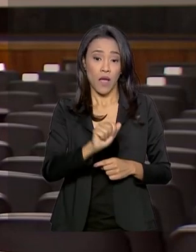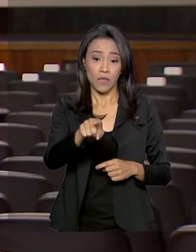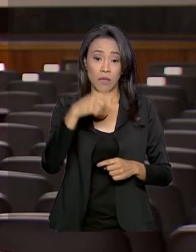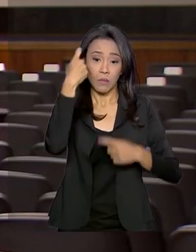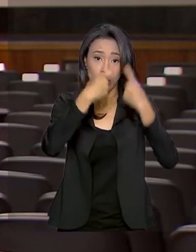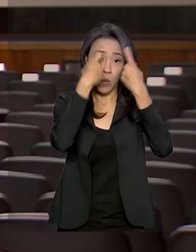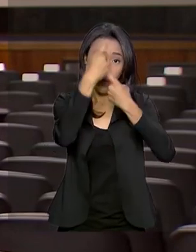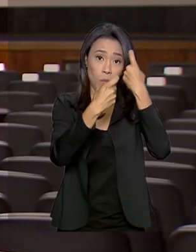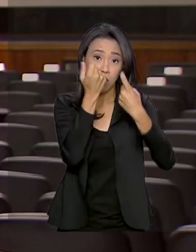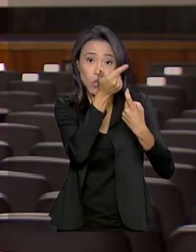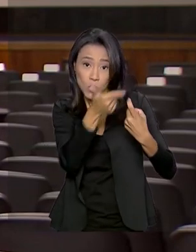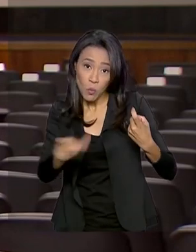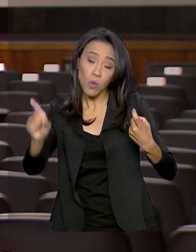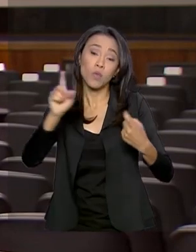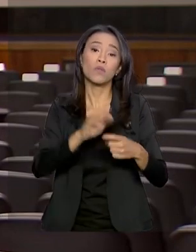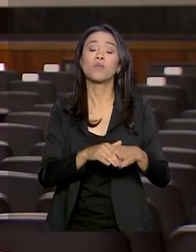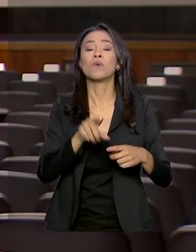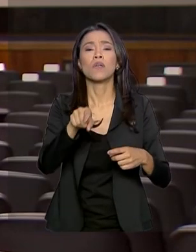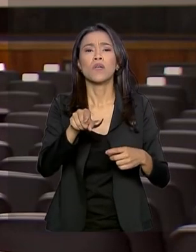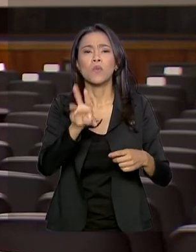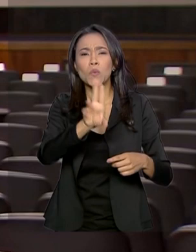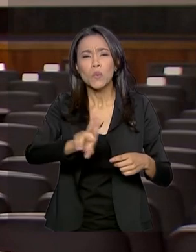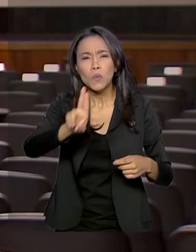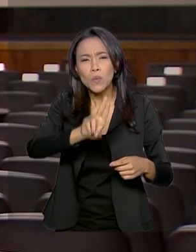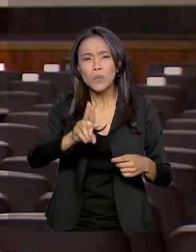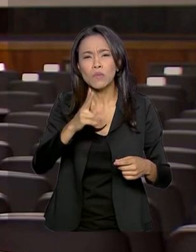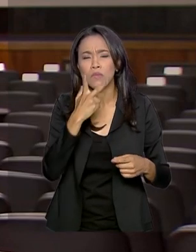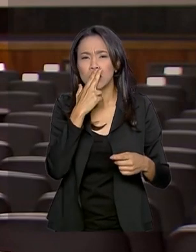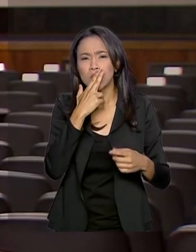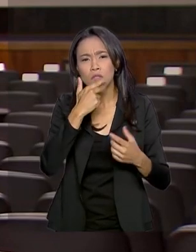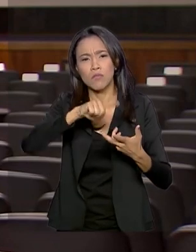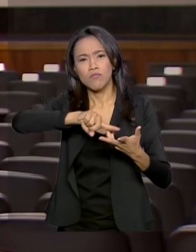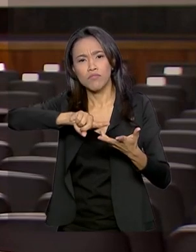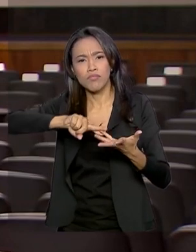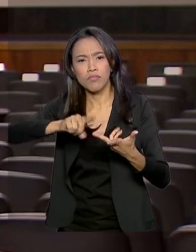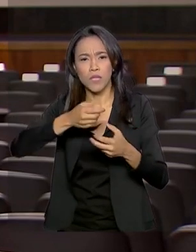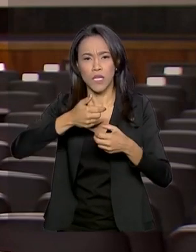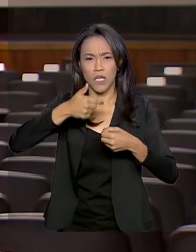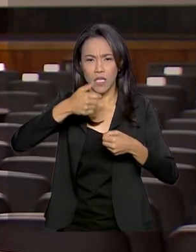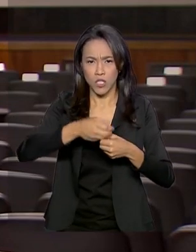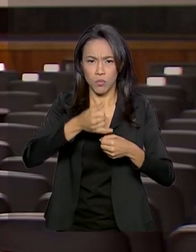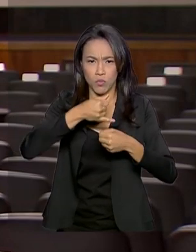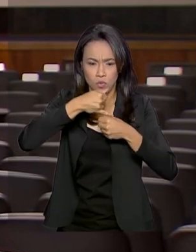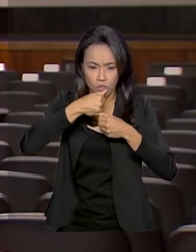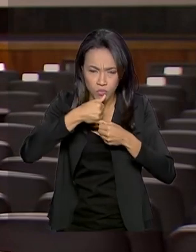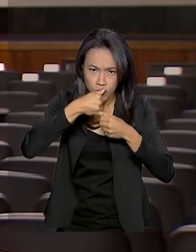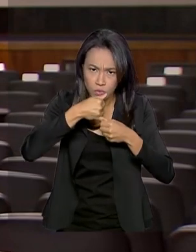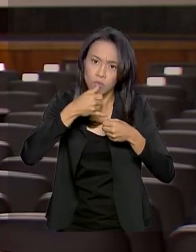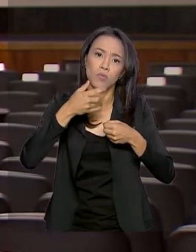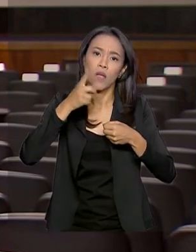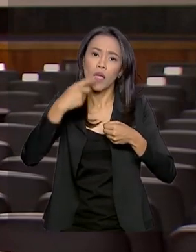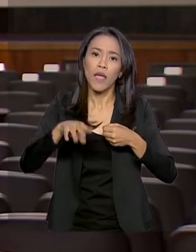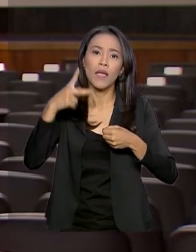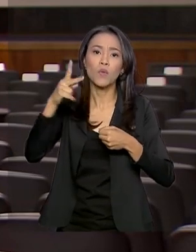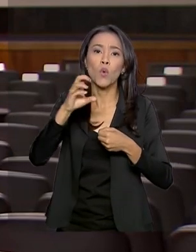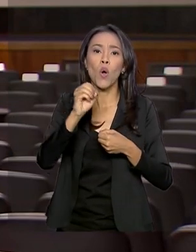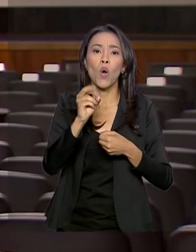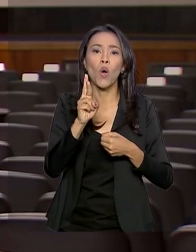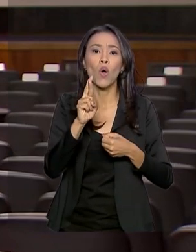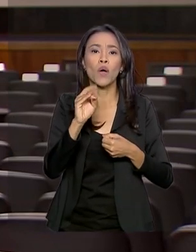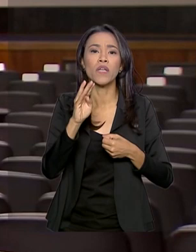narguilê, do consumo de tabaco nessas outras formas. Esse cachimbo narguilê, que é de origem oriental, ele tem se